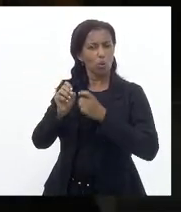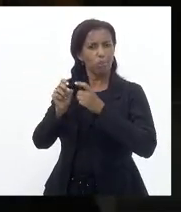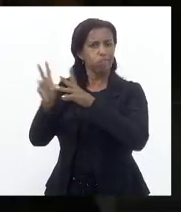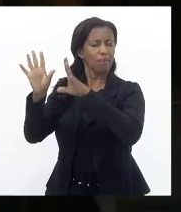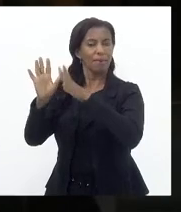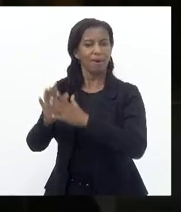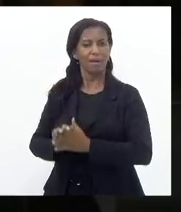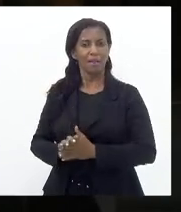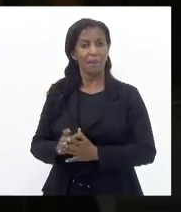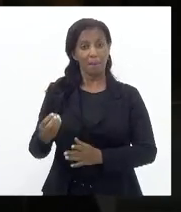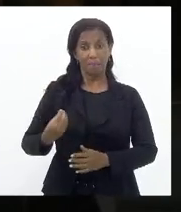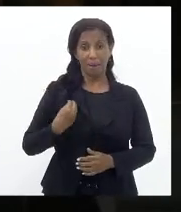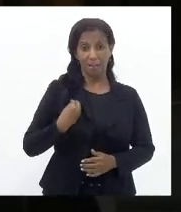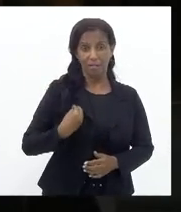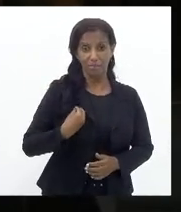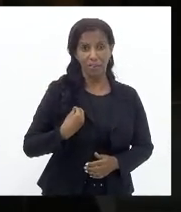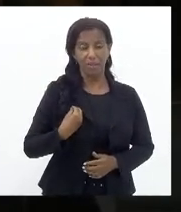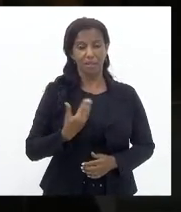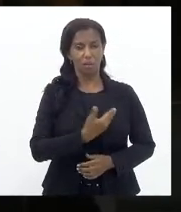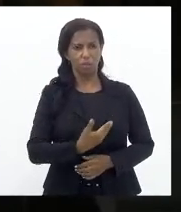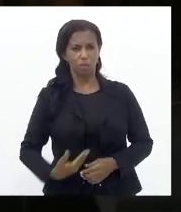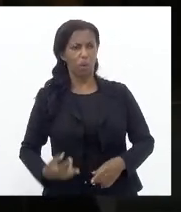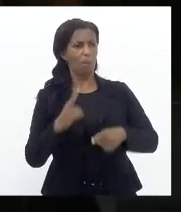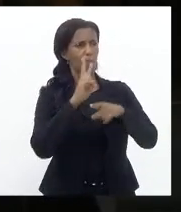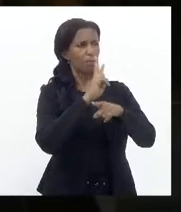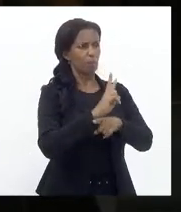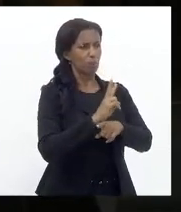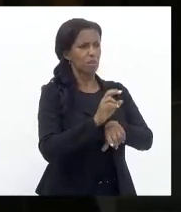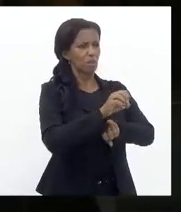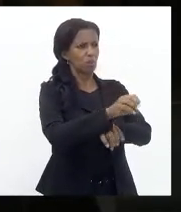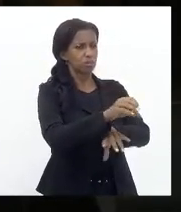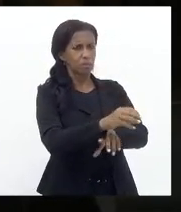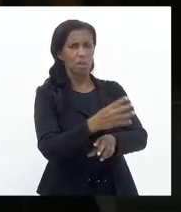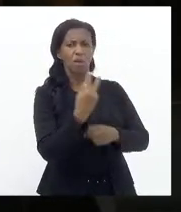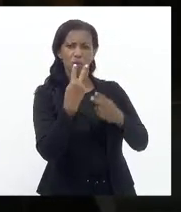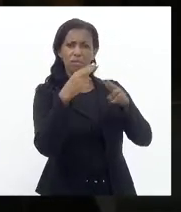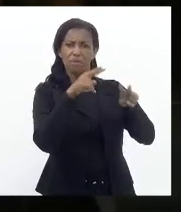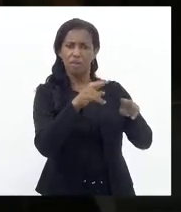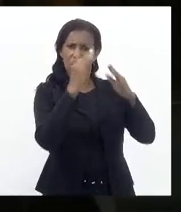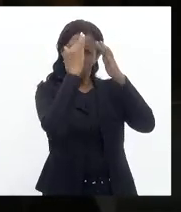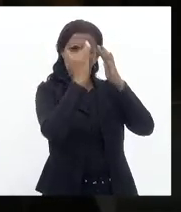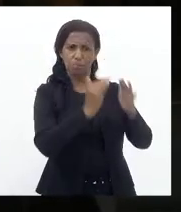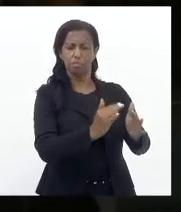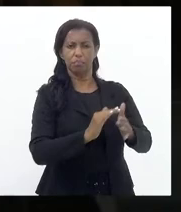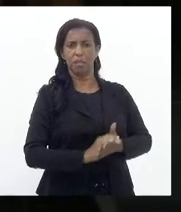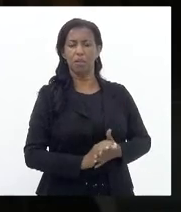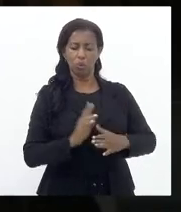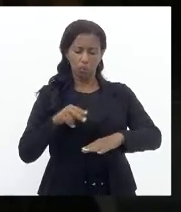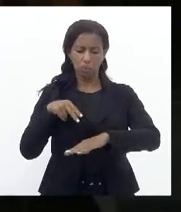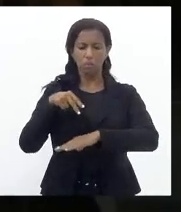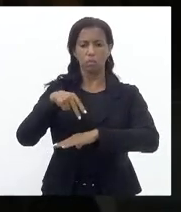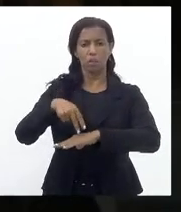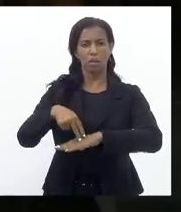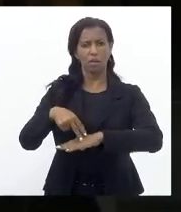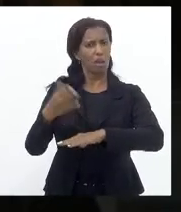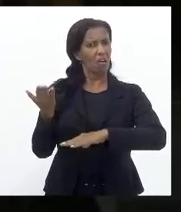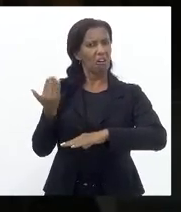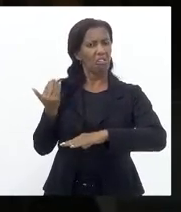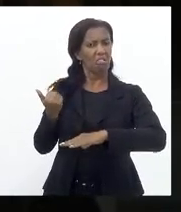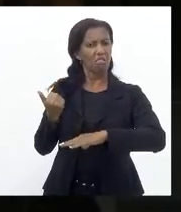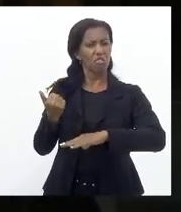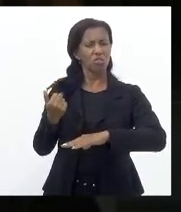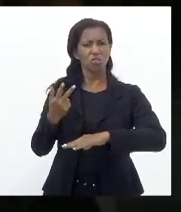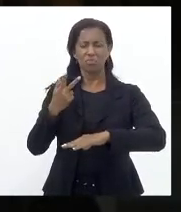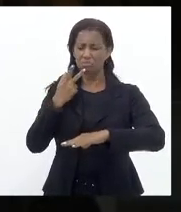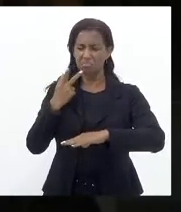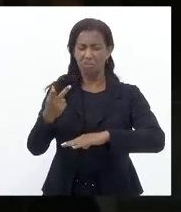Pela sua trajetória Pela vida pública Pela defesa Da educação Sob o ponto de vista dele Mas que merece respeito Que subiu a essa tribuna Minutos atrás E fez